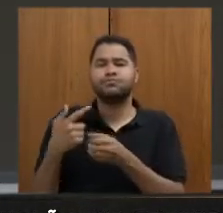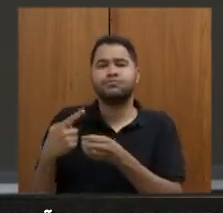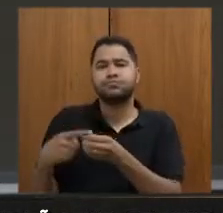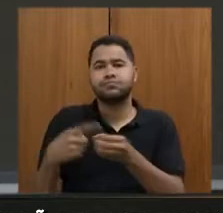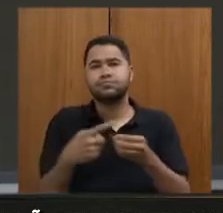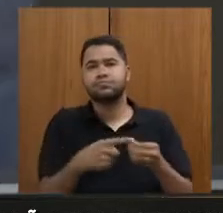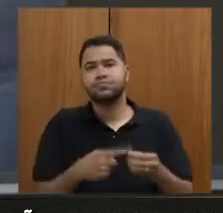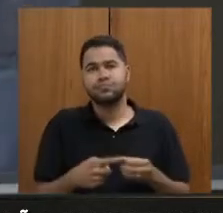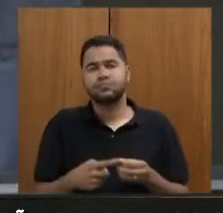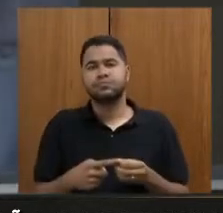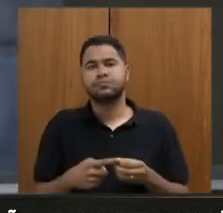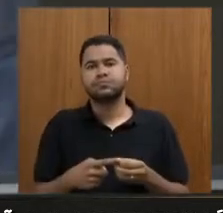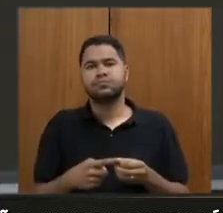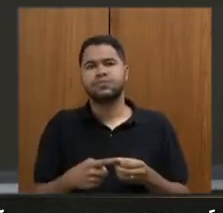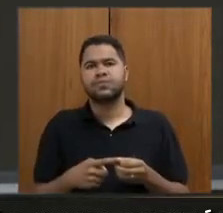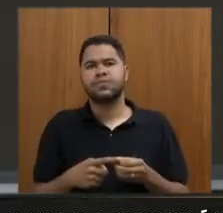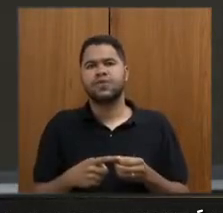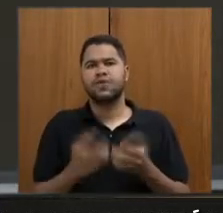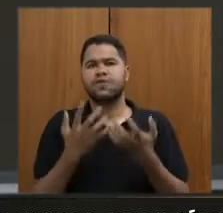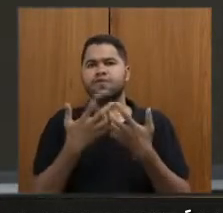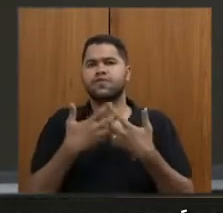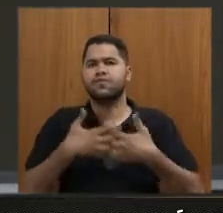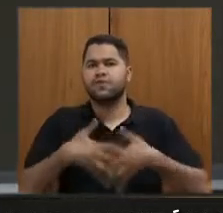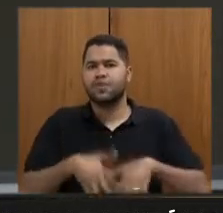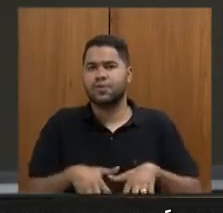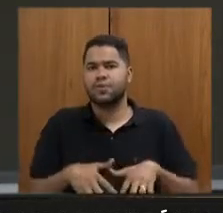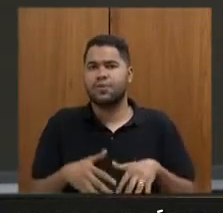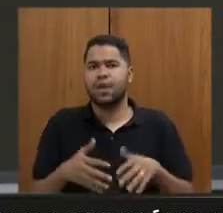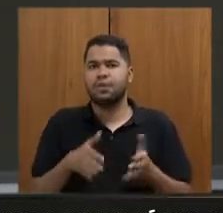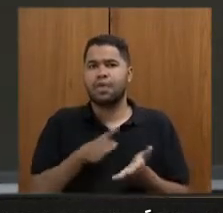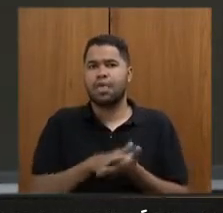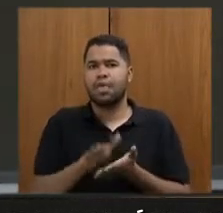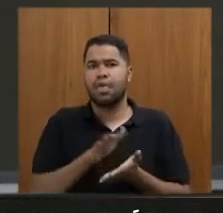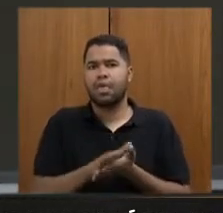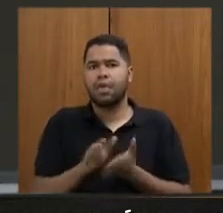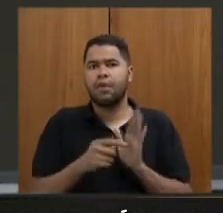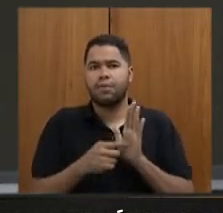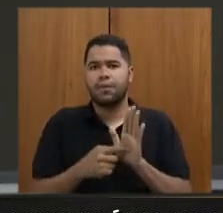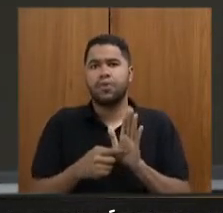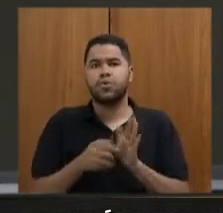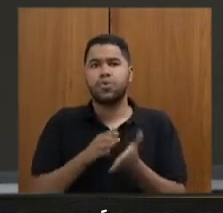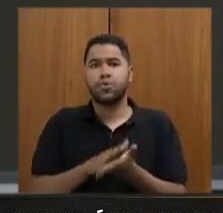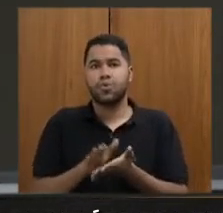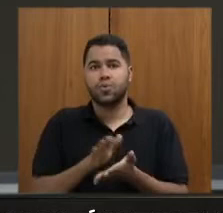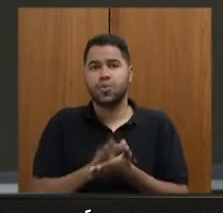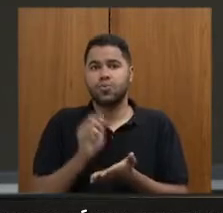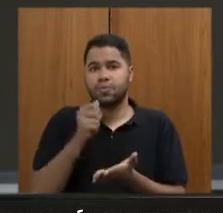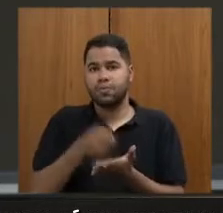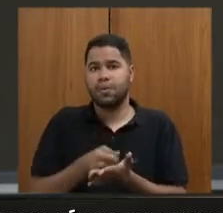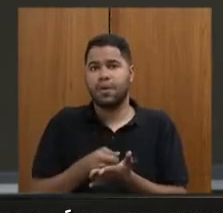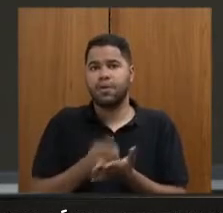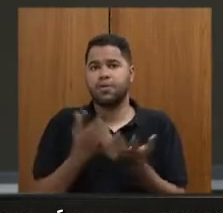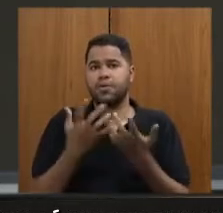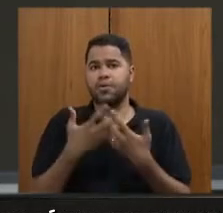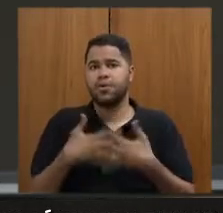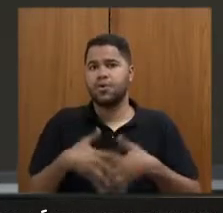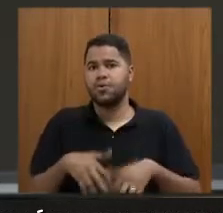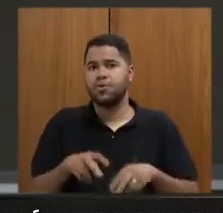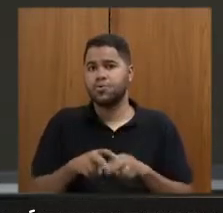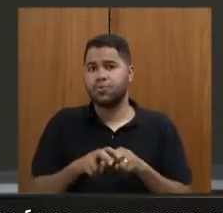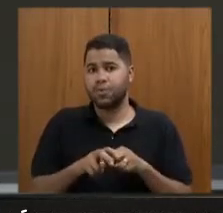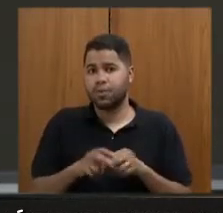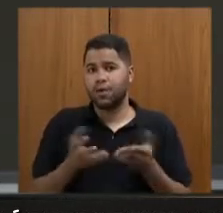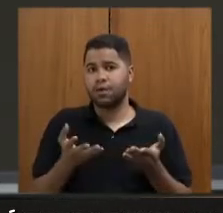metropolitana em funcionamento, gerando despesas elevadíssimas, que se traduzem depois no custo da passagem, para funcionar por conta de